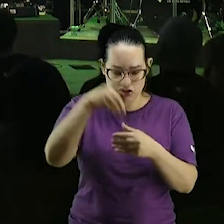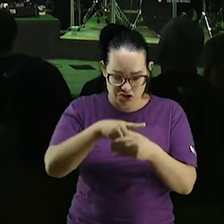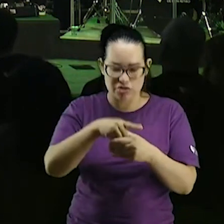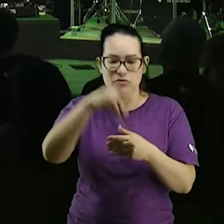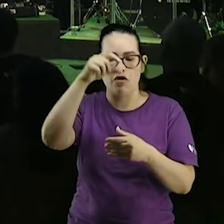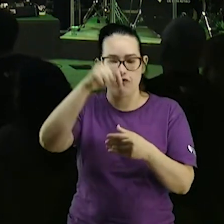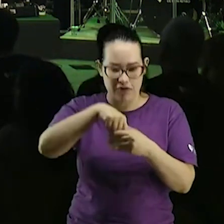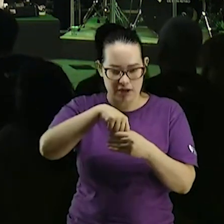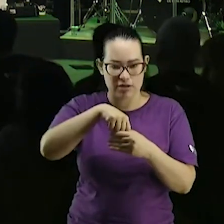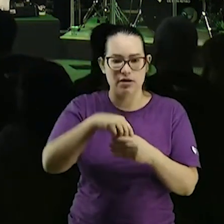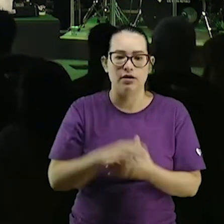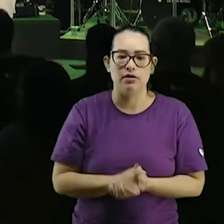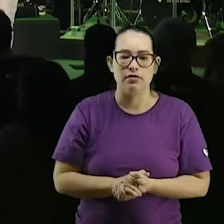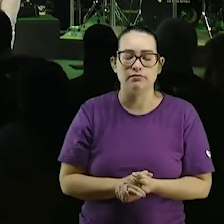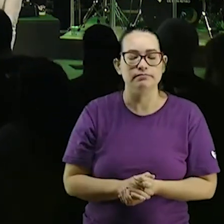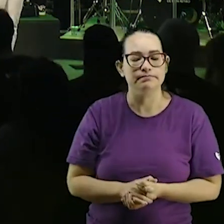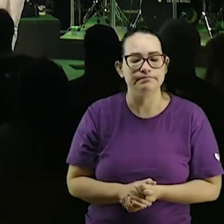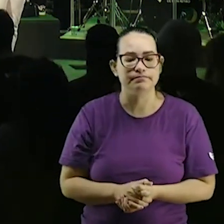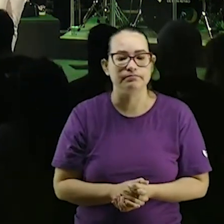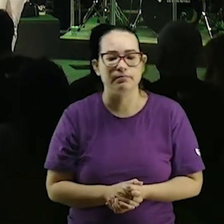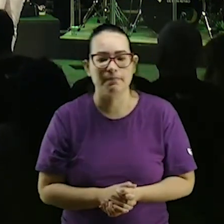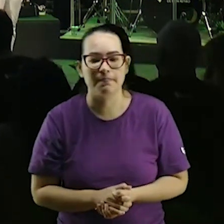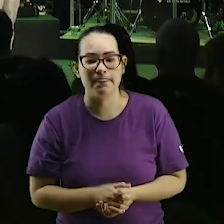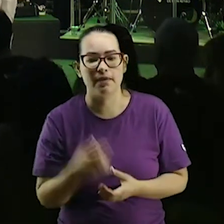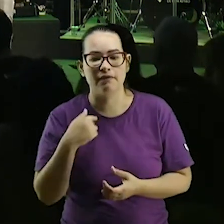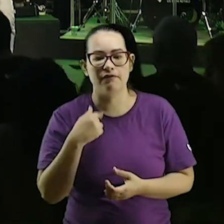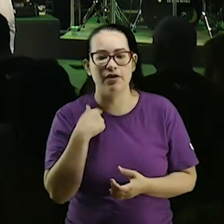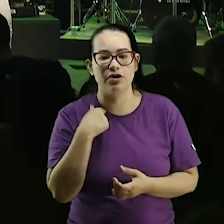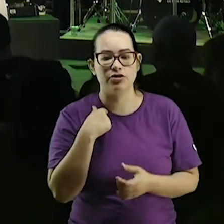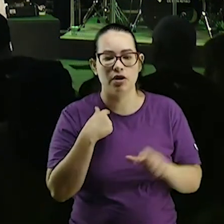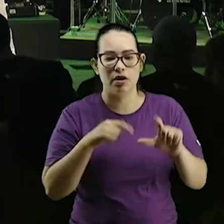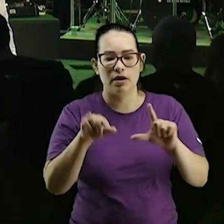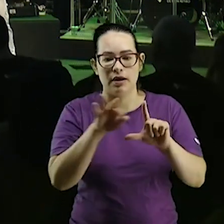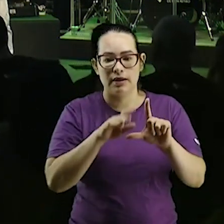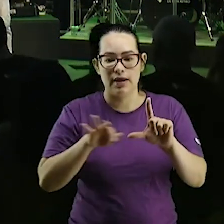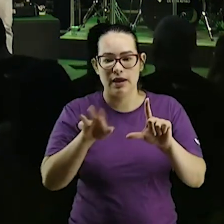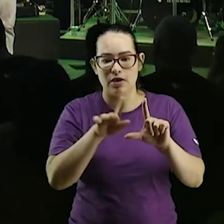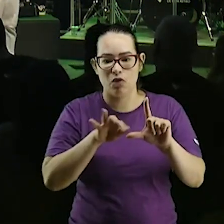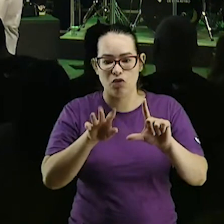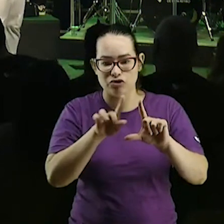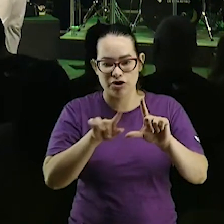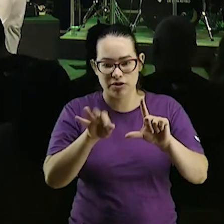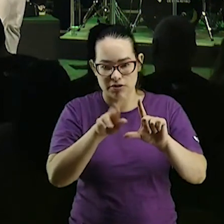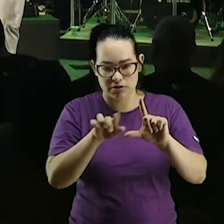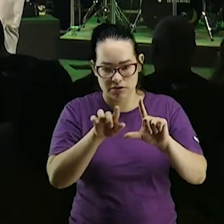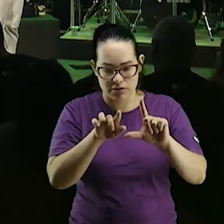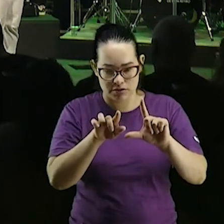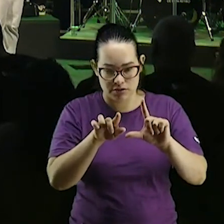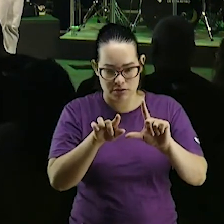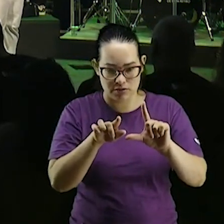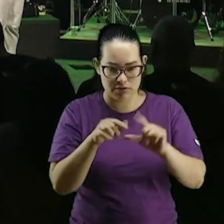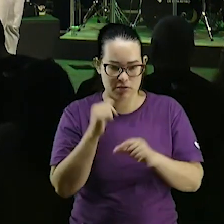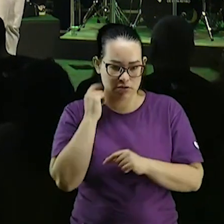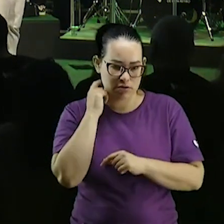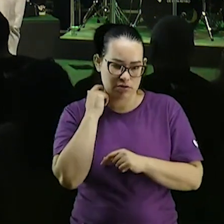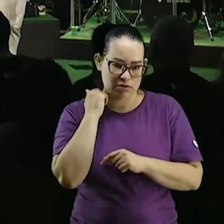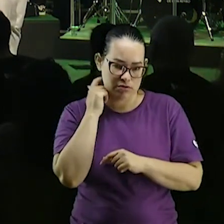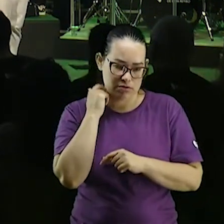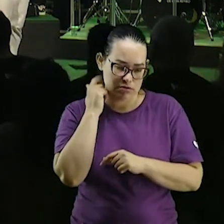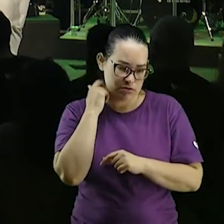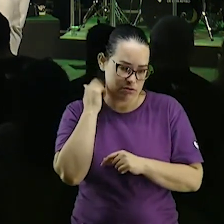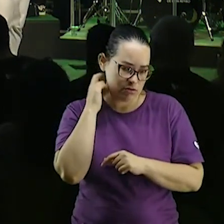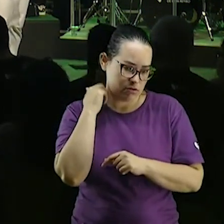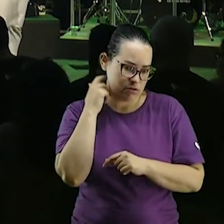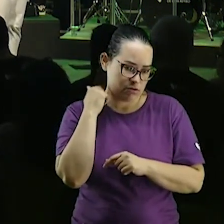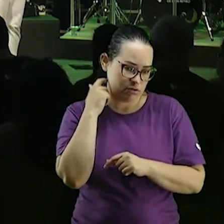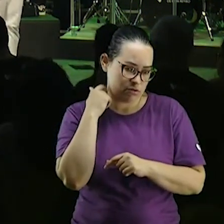pode por favor colocar aqui atrás para mim o QR Code pode colocar o ruído o pessoal já entendeu que é um problema